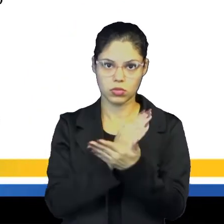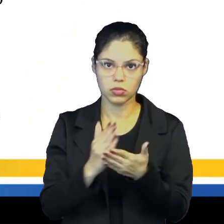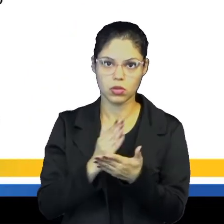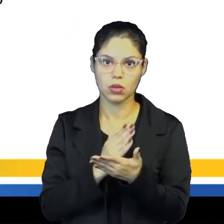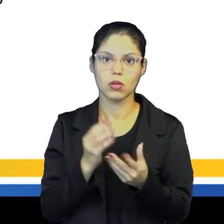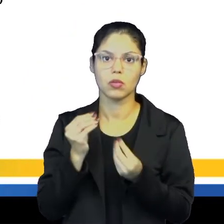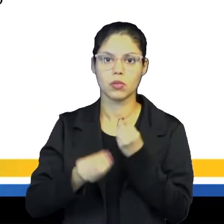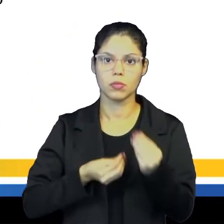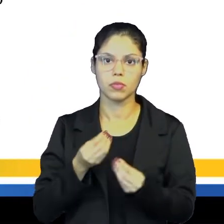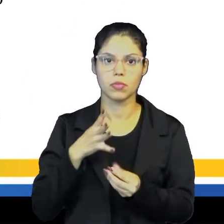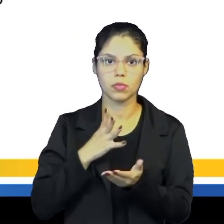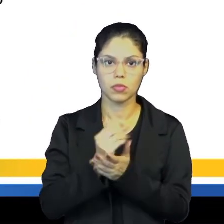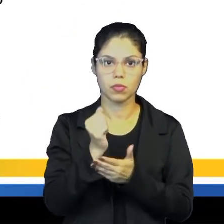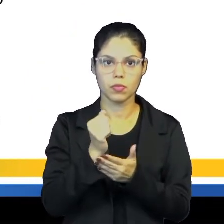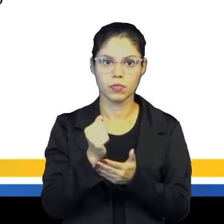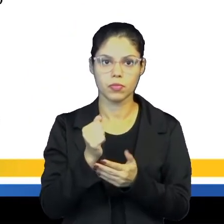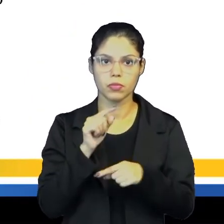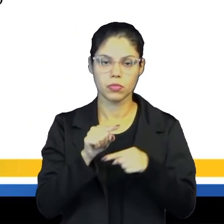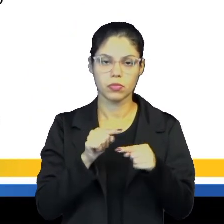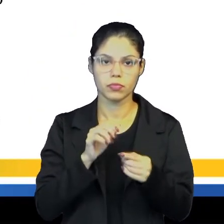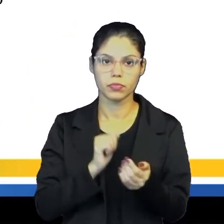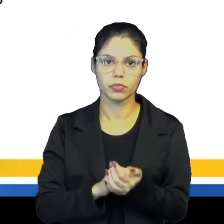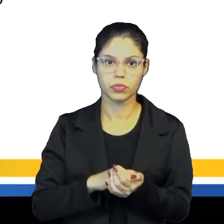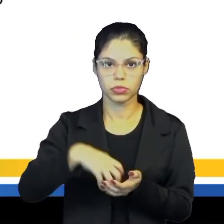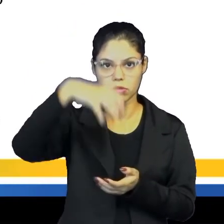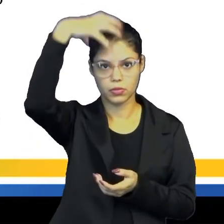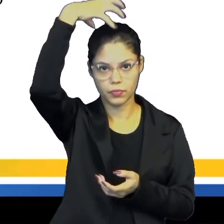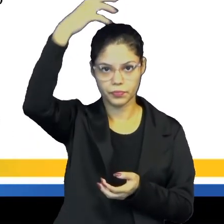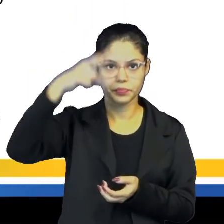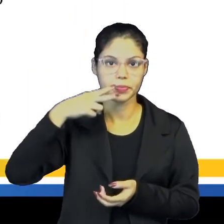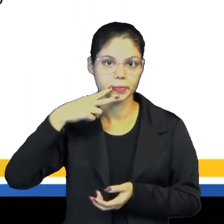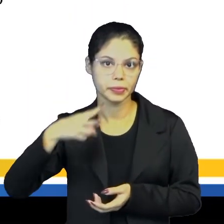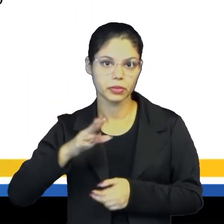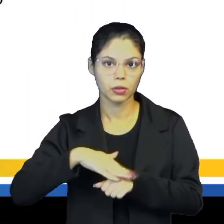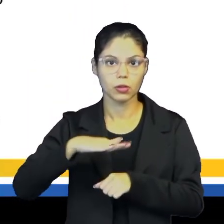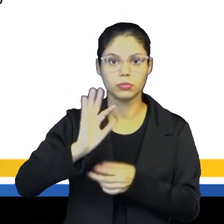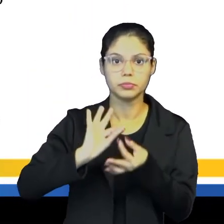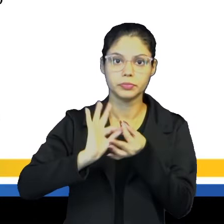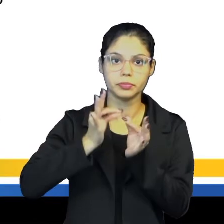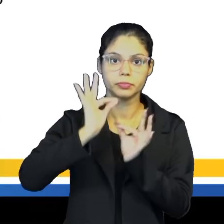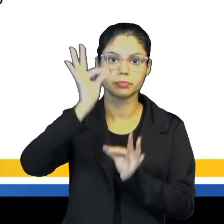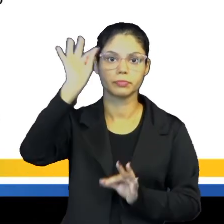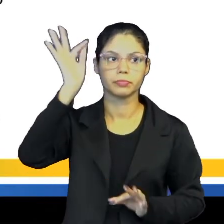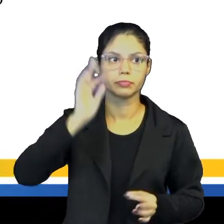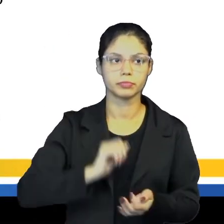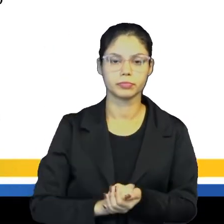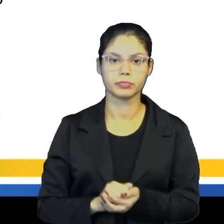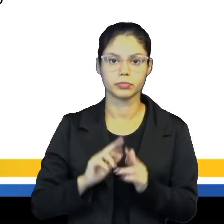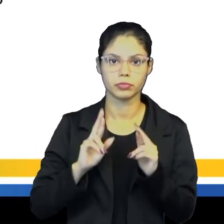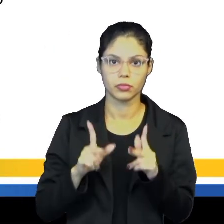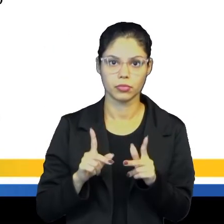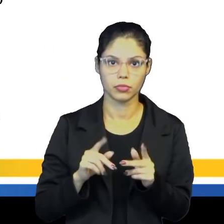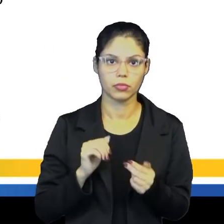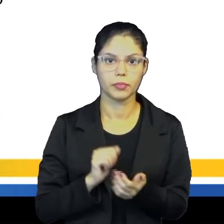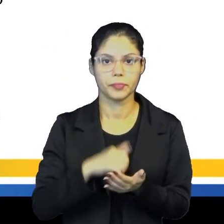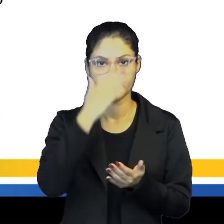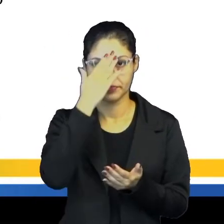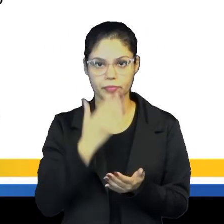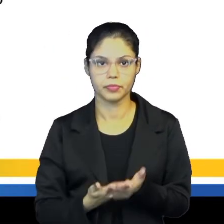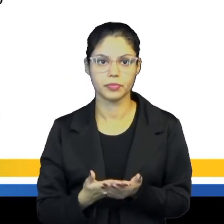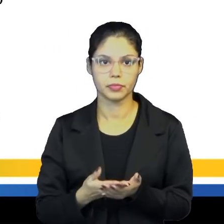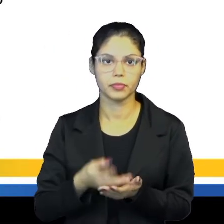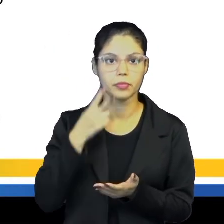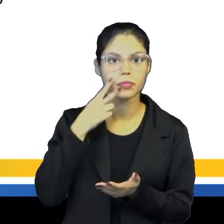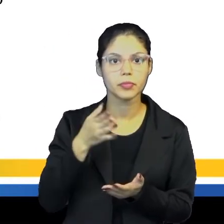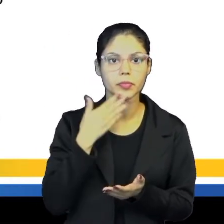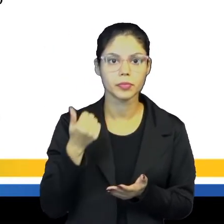alguma maneira da independência divina. O rei vê de mais longe e de mais alto. Deve-se acreditar